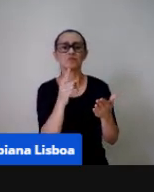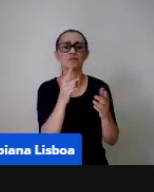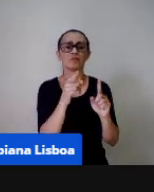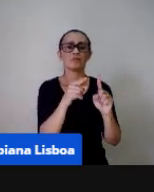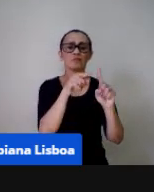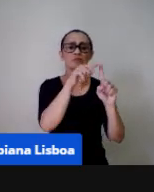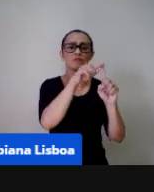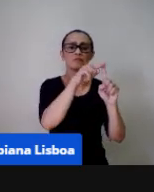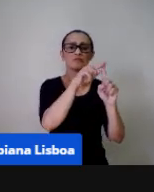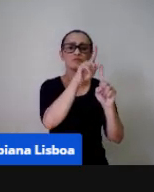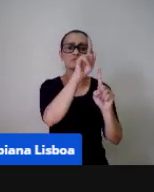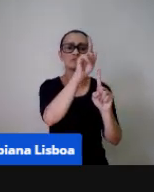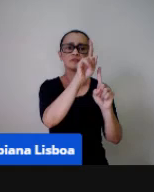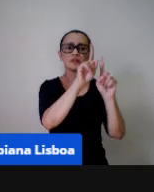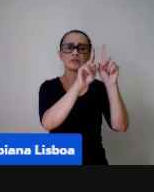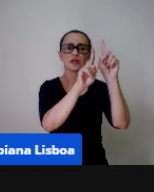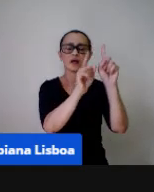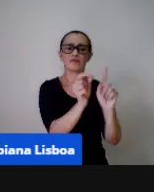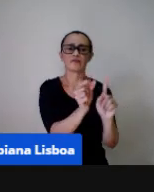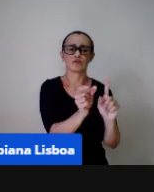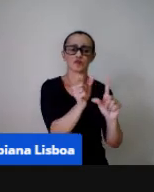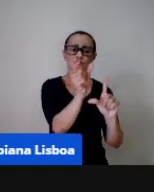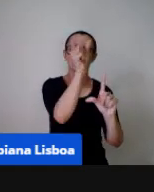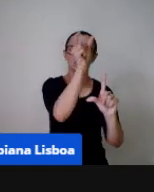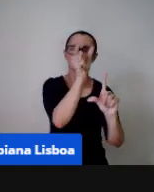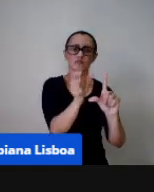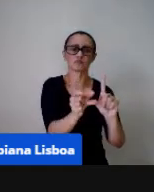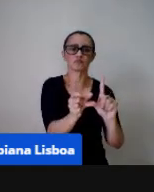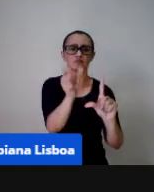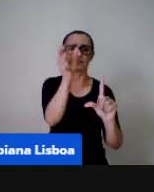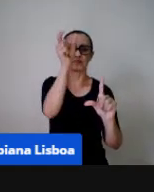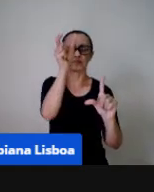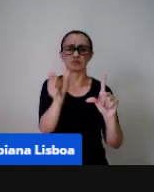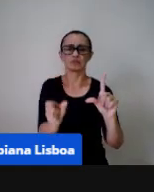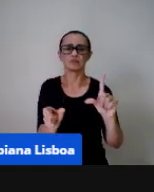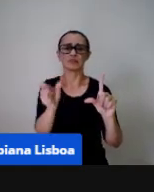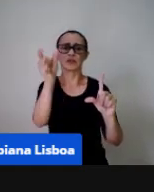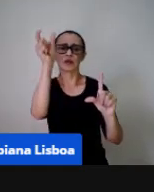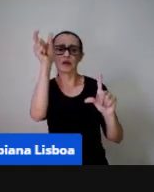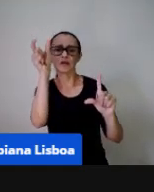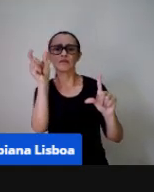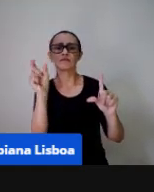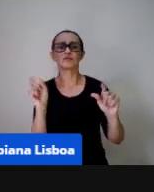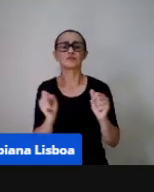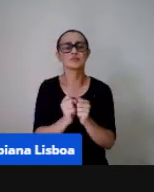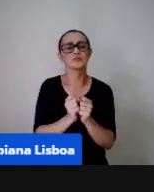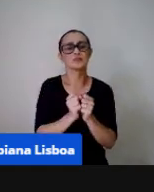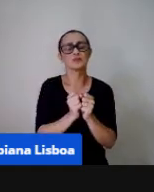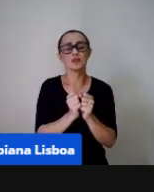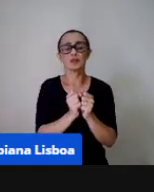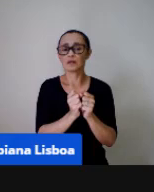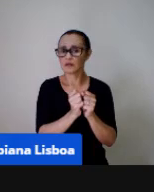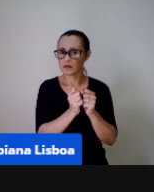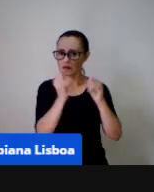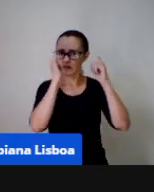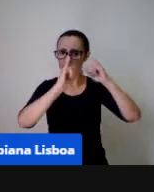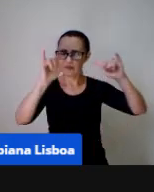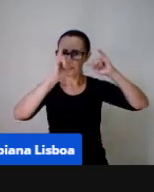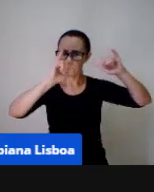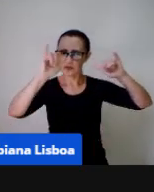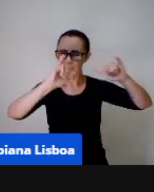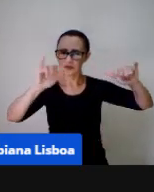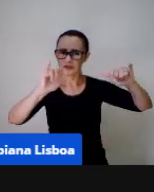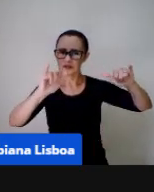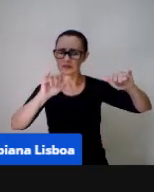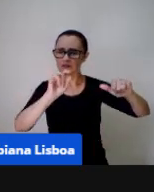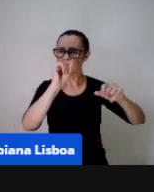gráficos e tabelas estamos estamos falando de informações que a gente conseguiu captar através do resultado de jogos ou